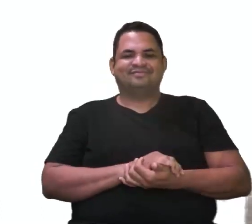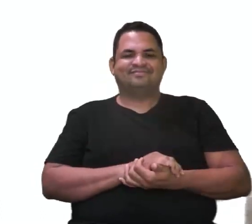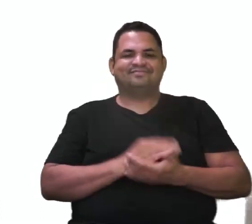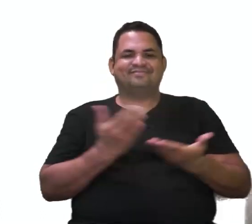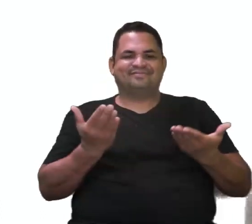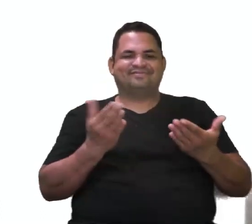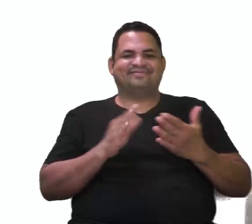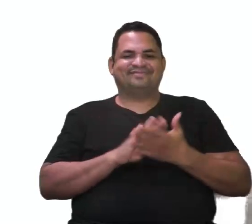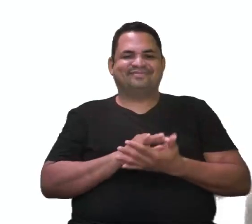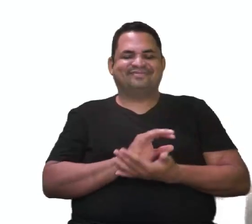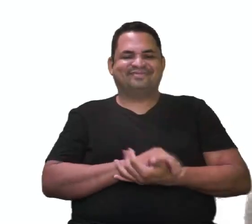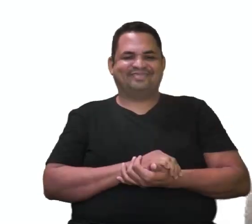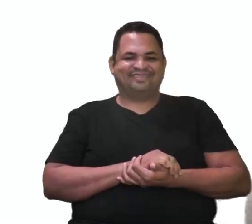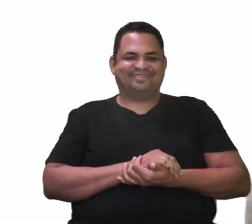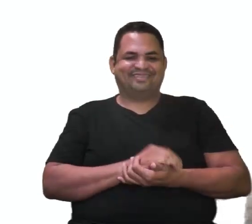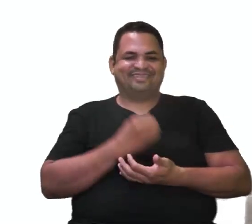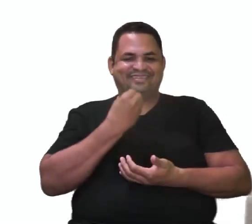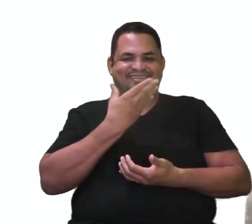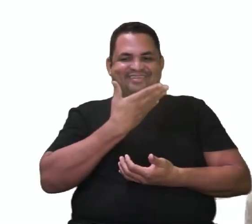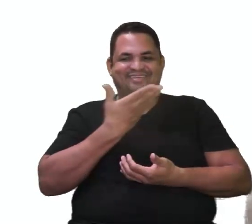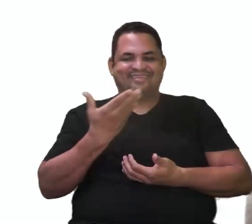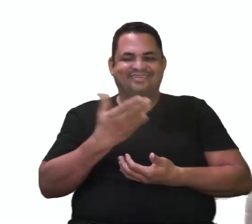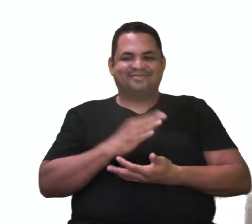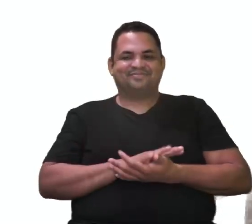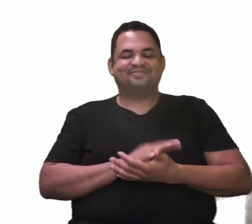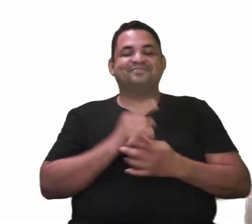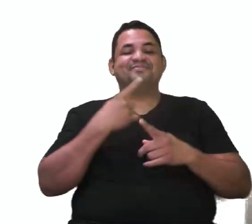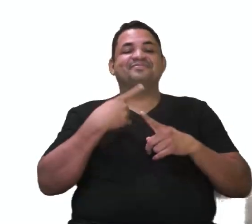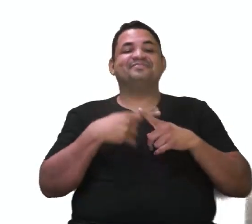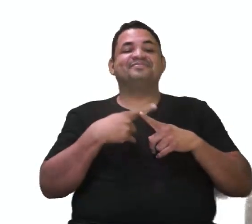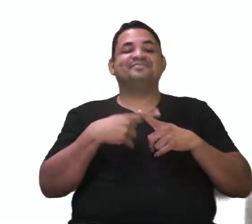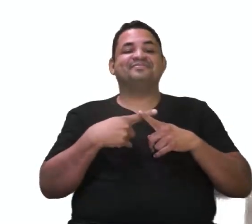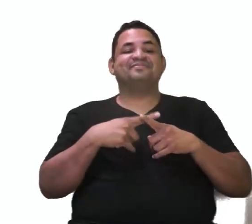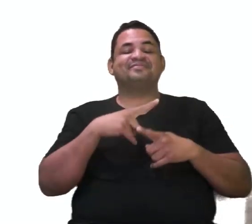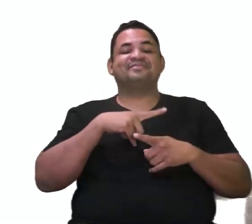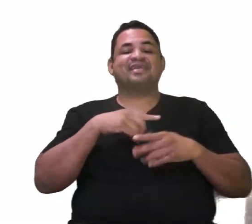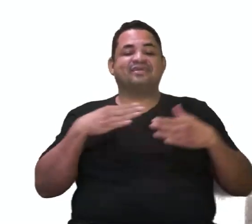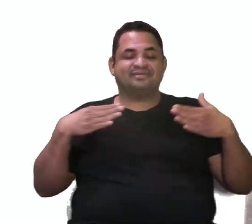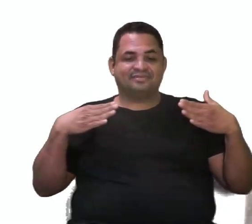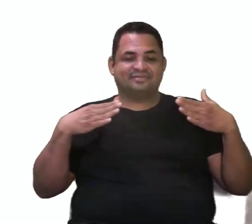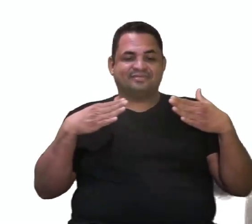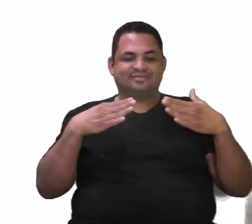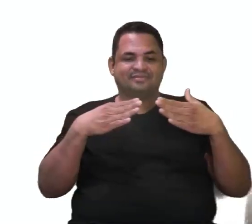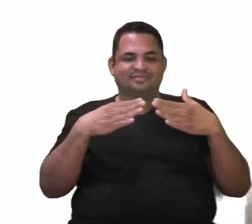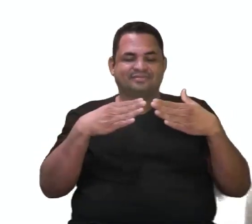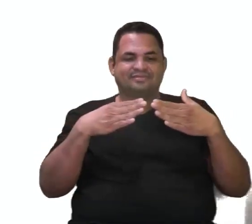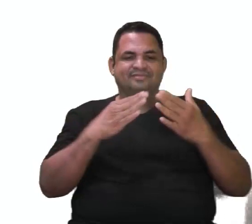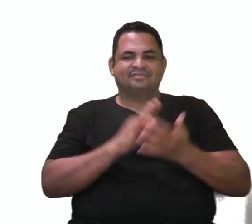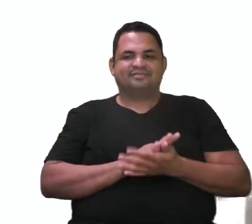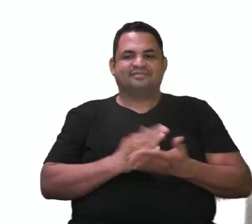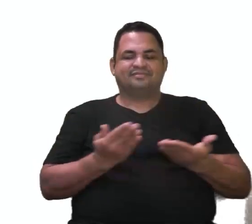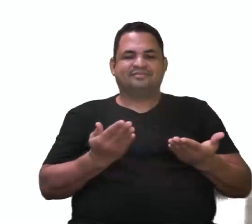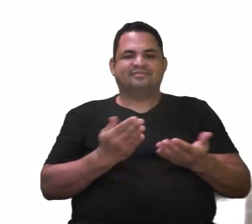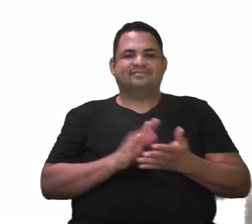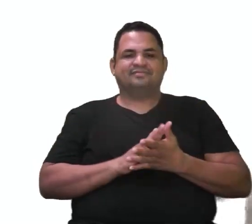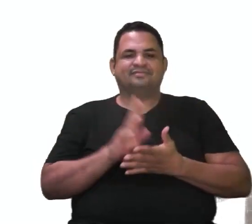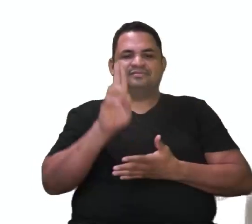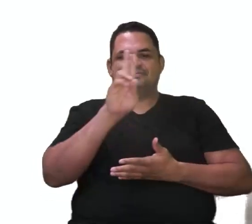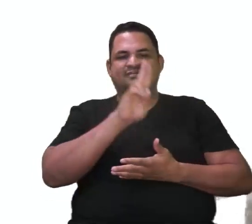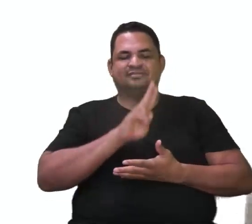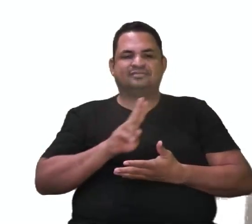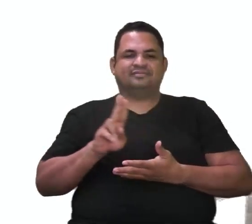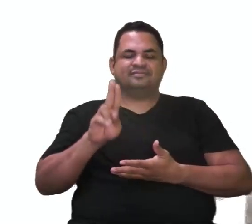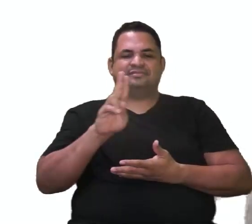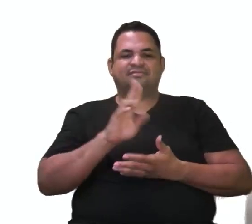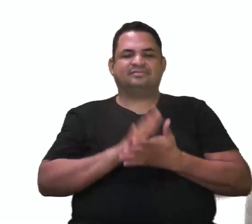A minha convergência, tá bom? Por que que houve essa convergência? Esse afunilamento. Eu vou usar bem o